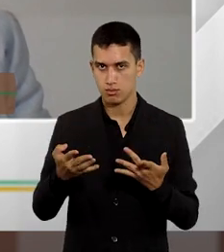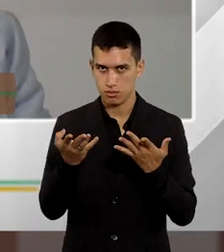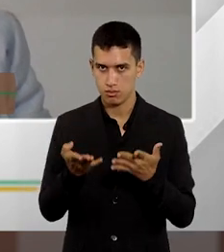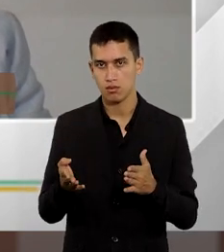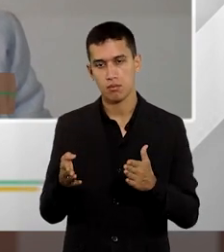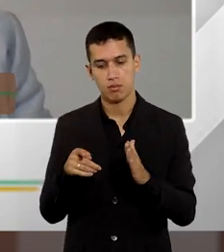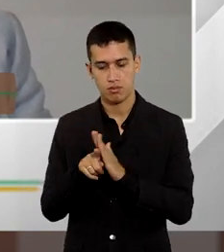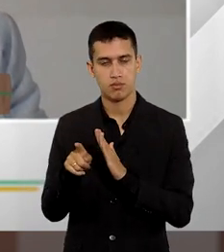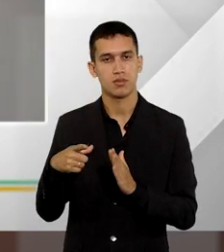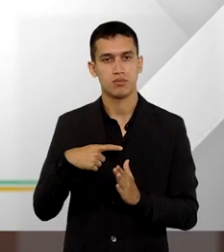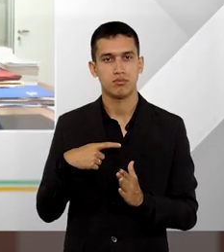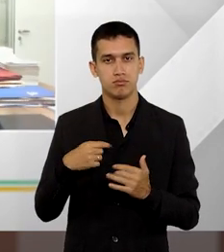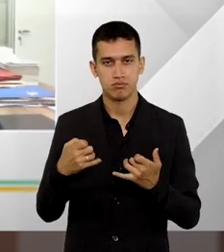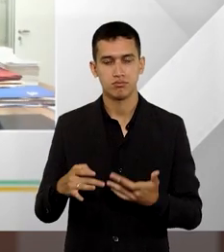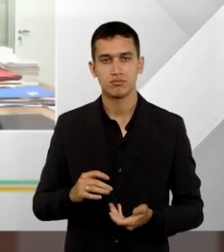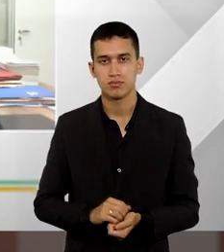formulado.